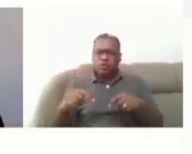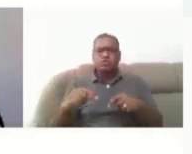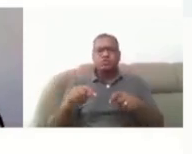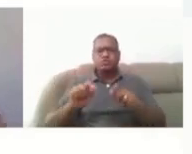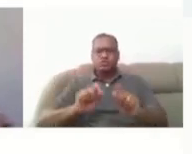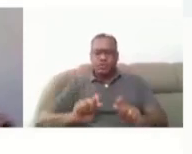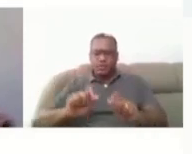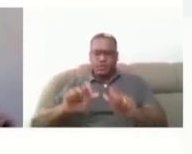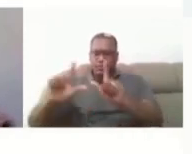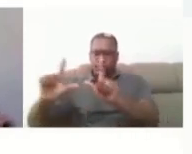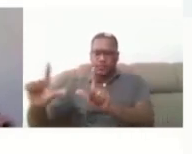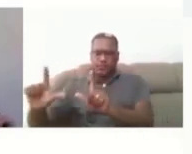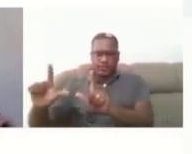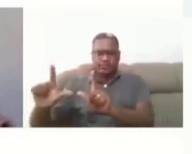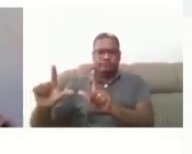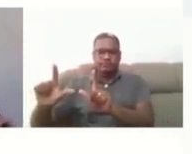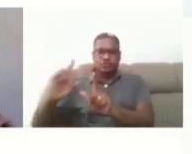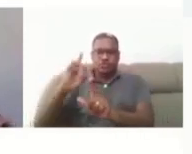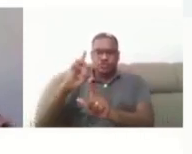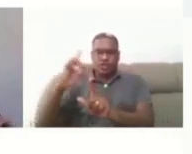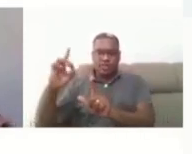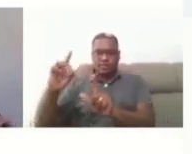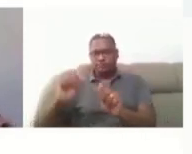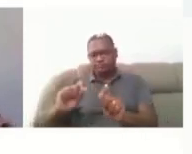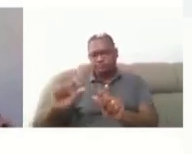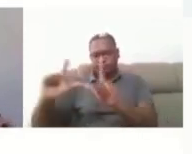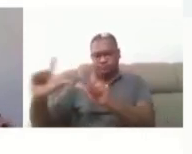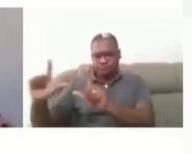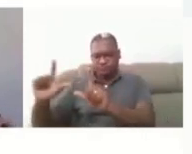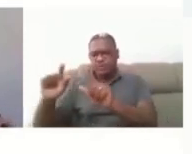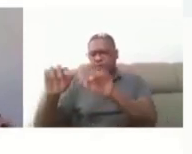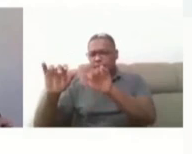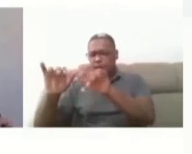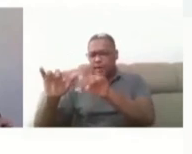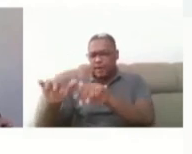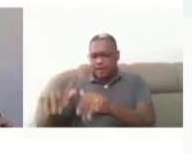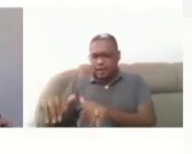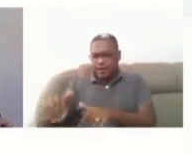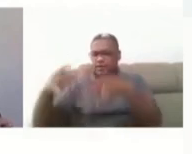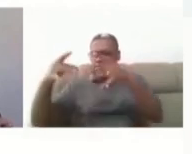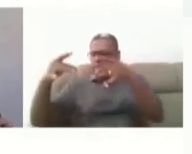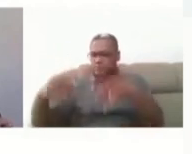janela na lateral direita, e a gente faz a descrição da figura. Ou, então,